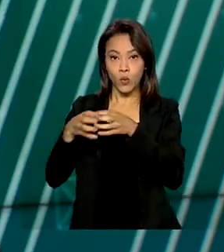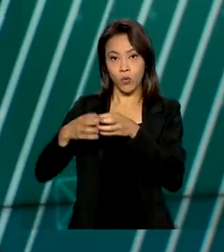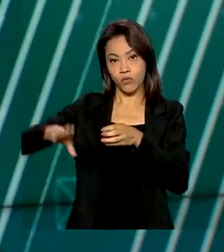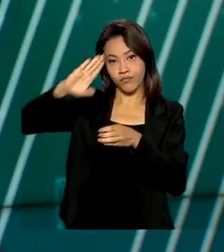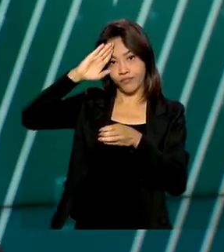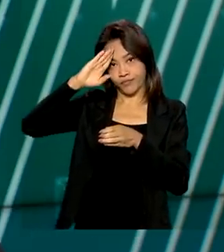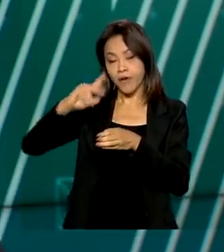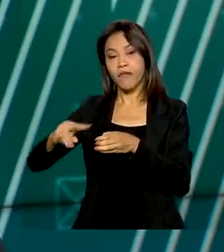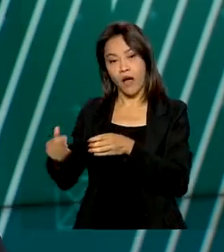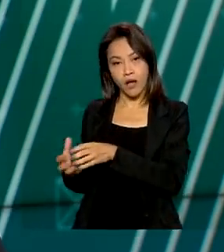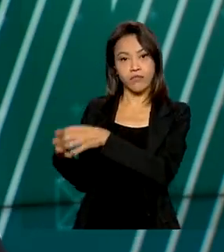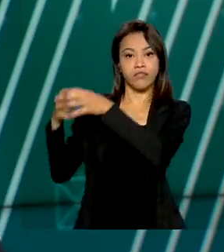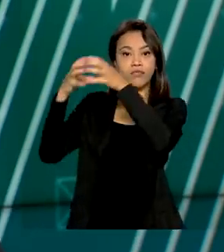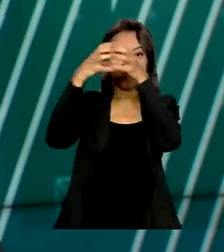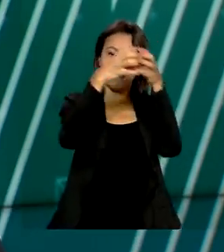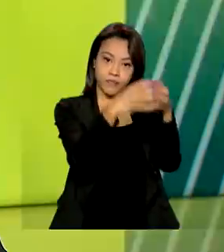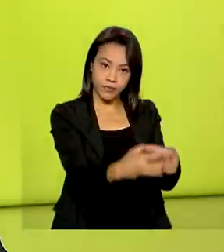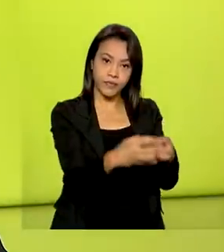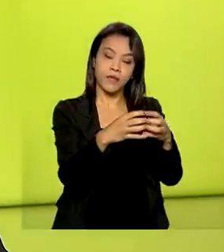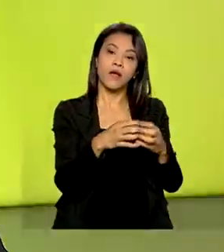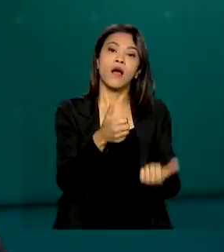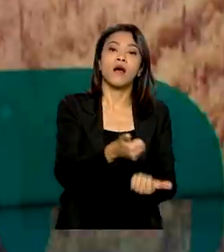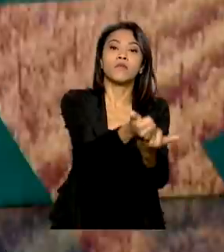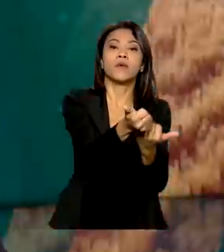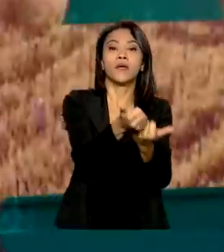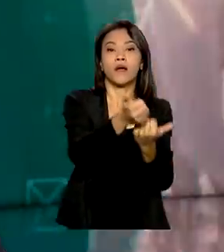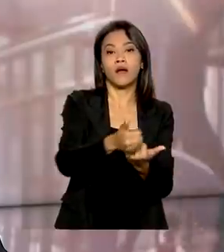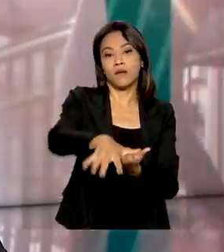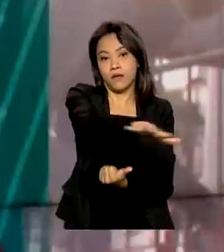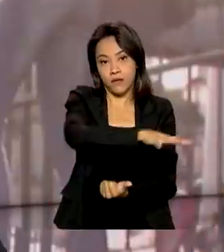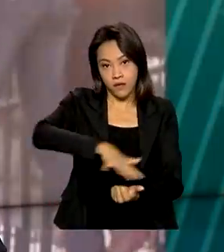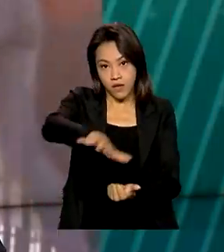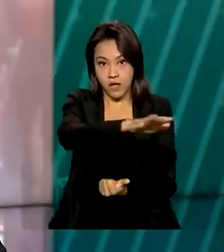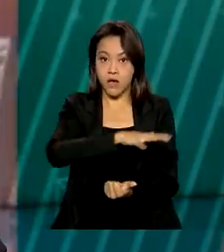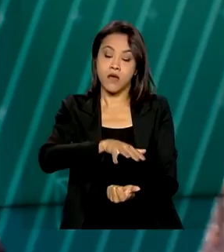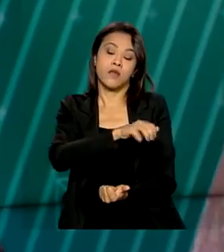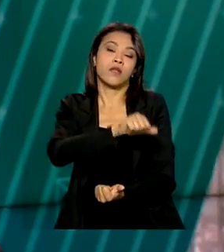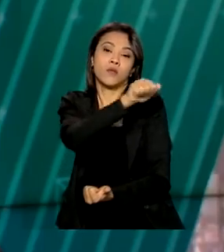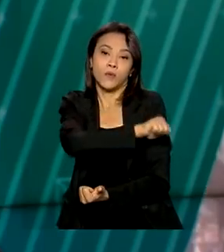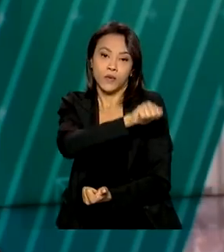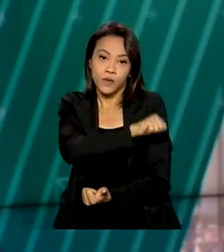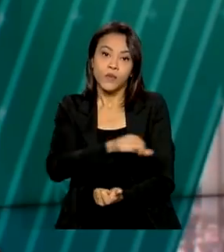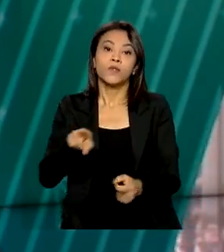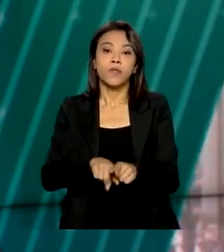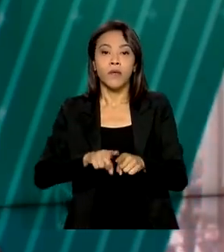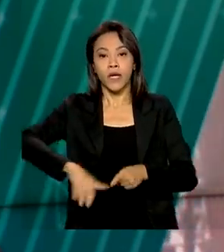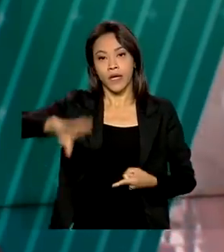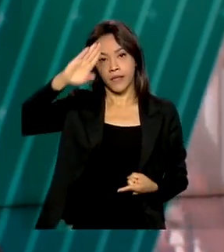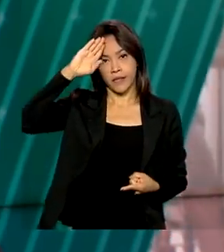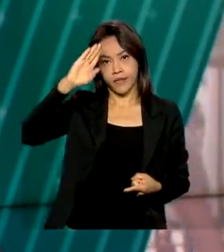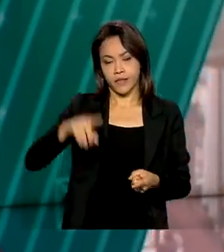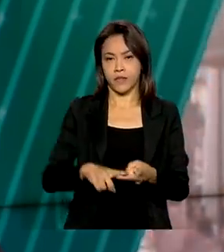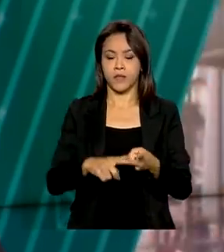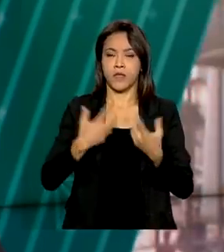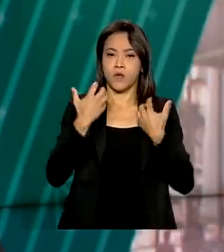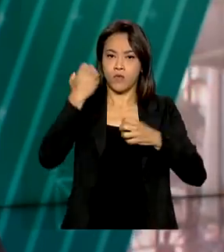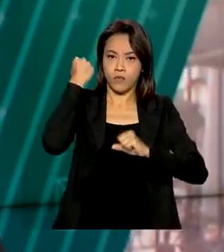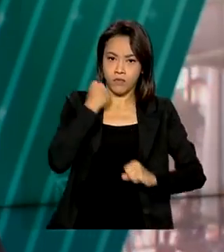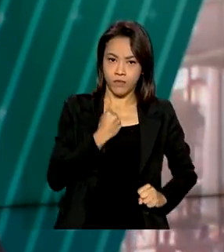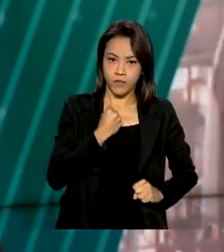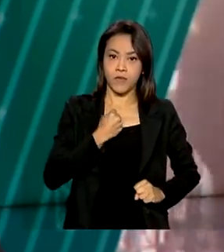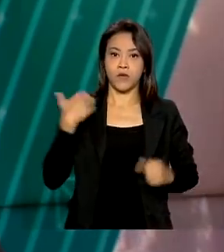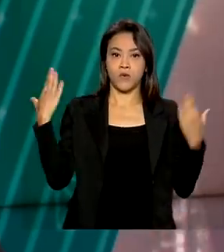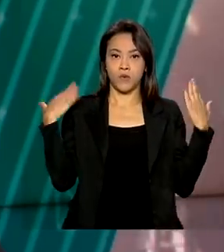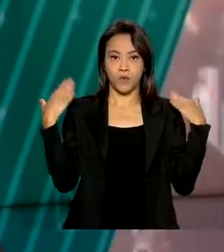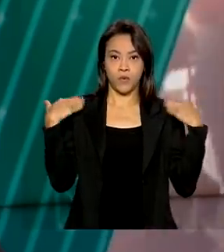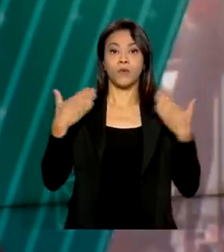também vão atuar na região serrana do Rio. O Ministério da Defesa autorizou que Exército, Marinha e Aeronáutica trabalhem em apoio à